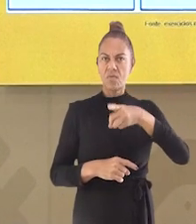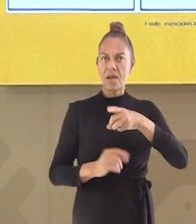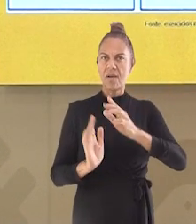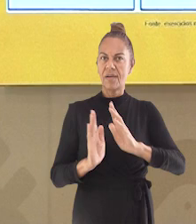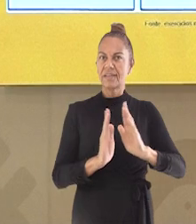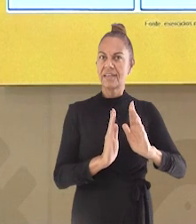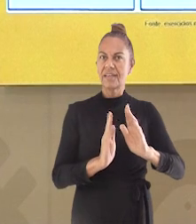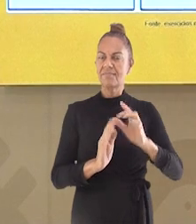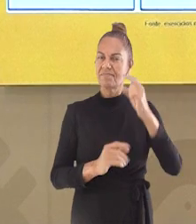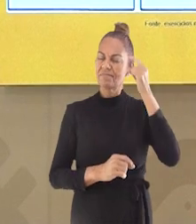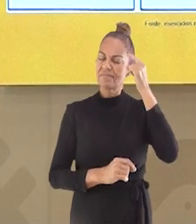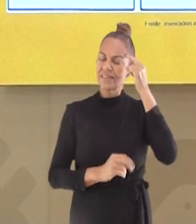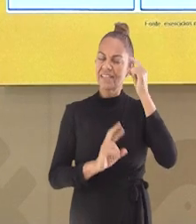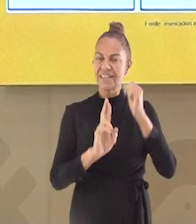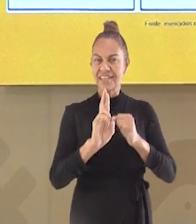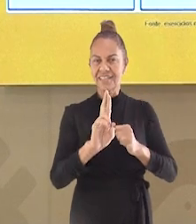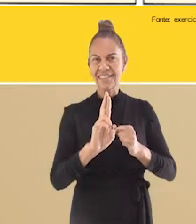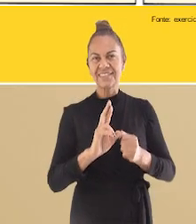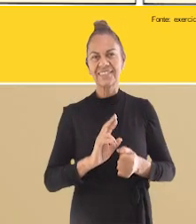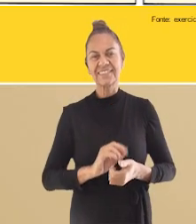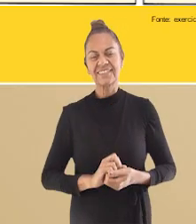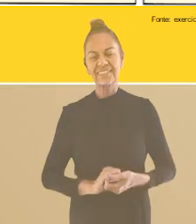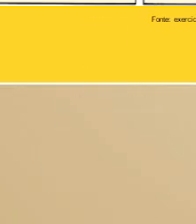uma ordem. Pense um pouco.